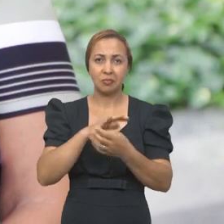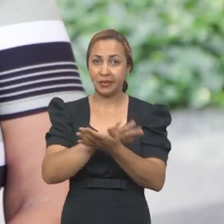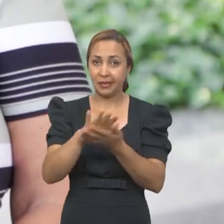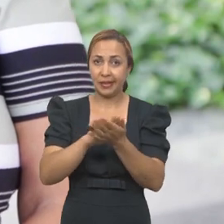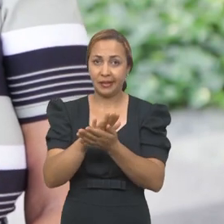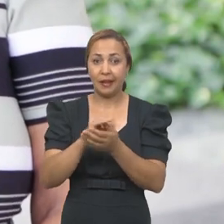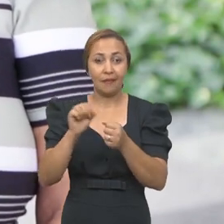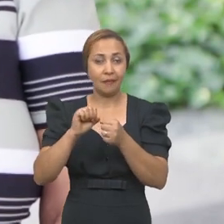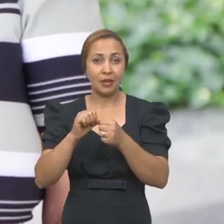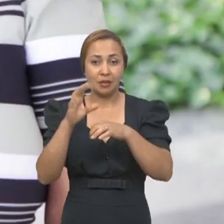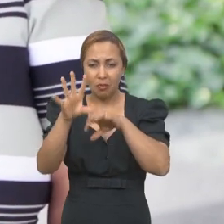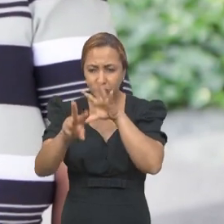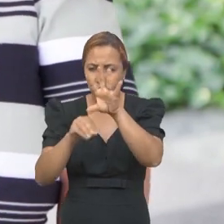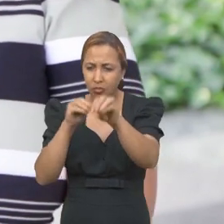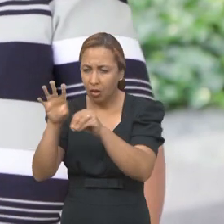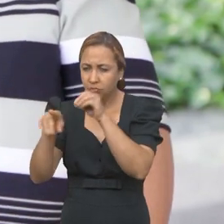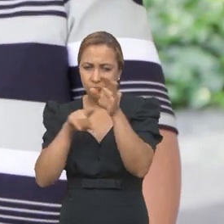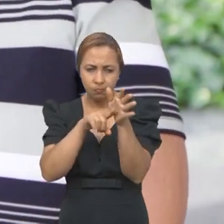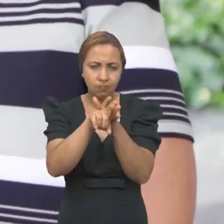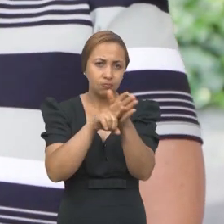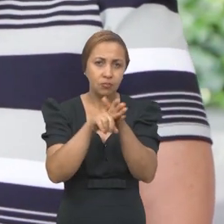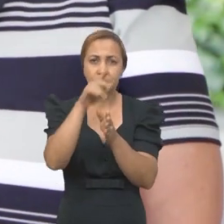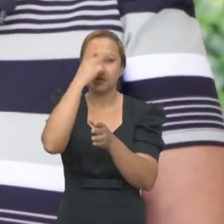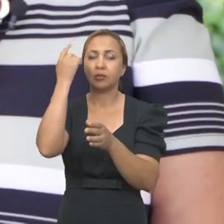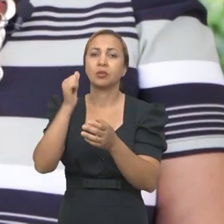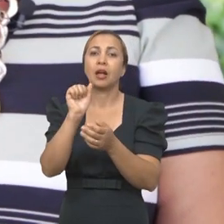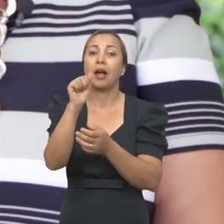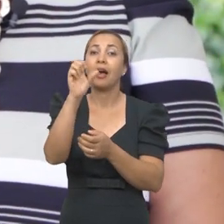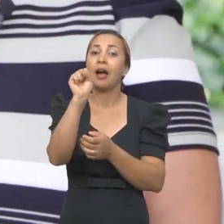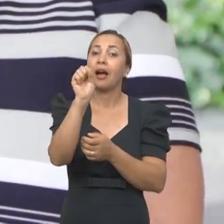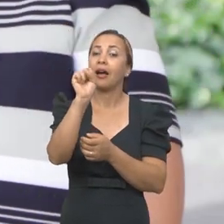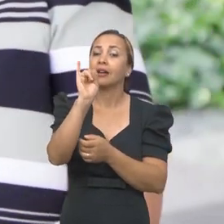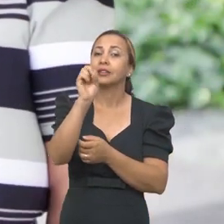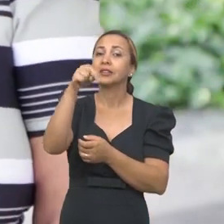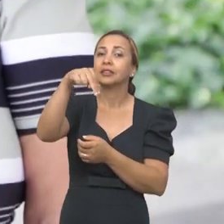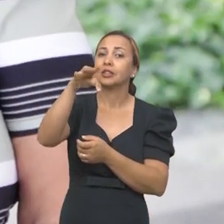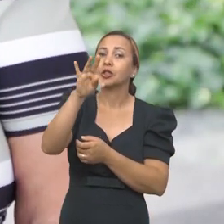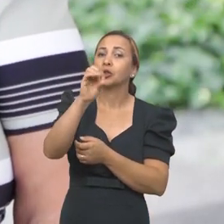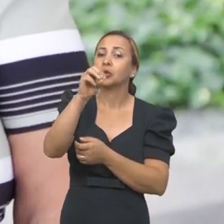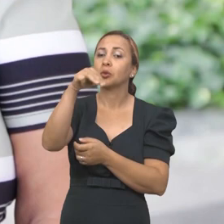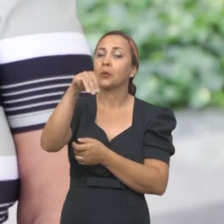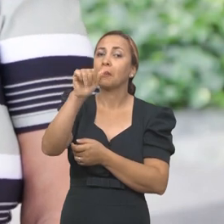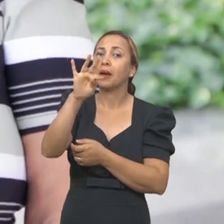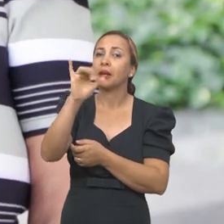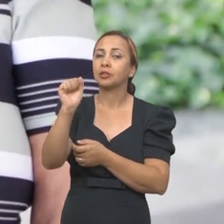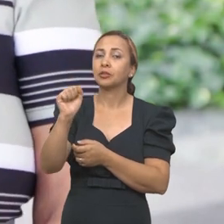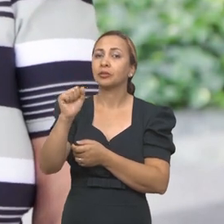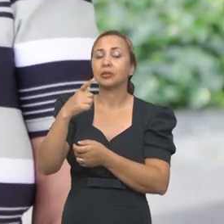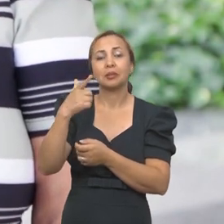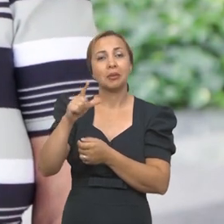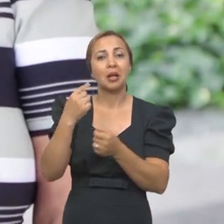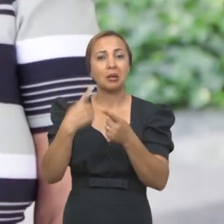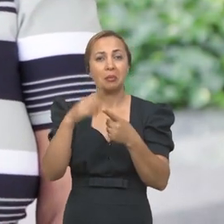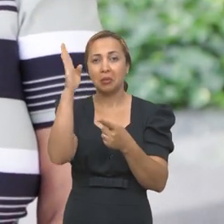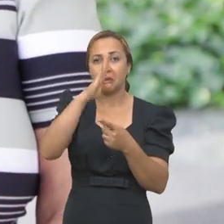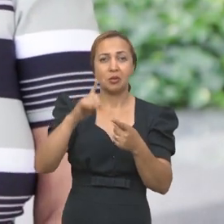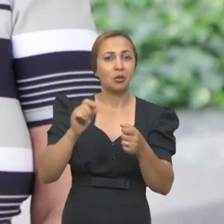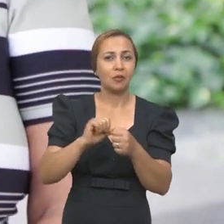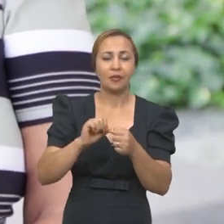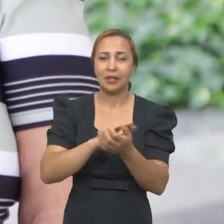resolvemos então fazer uma testagem em assintomáticos, já que isso não foi feito em larga escala no Brasil.